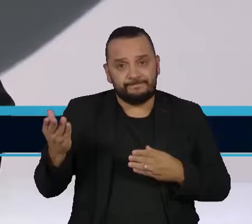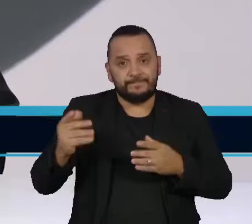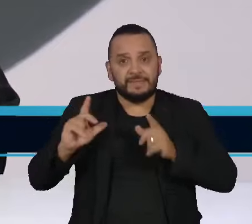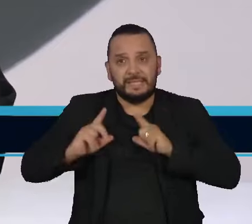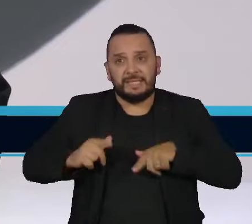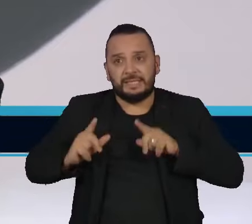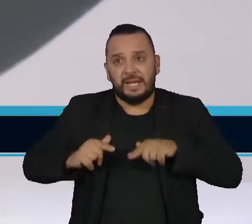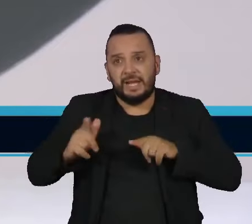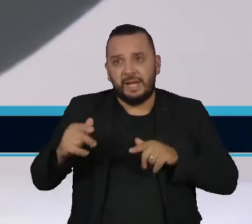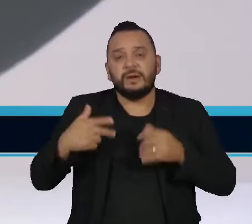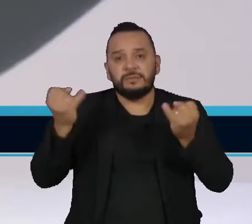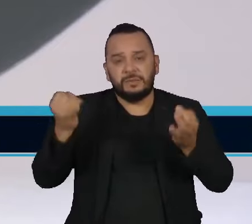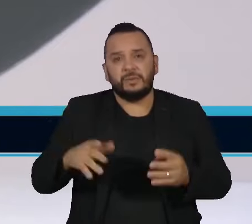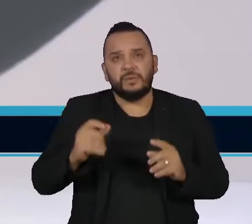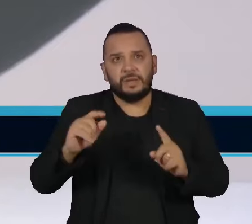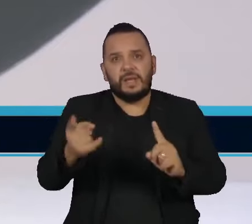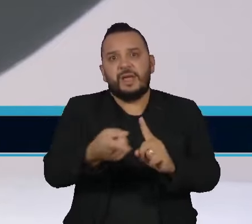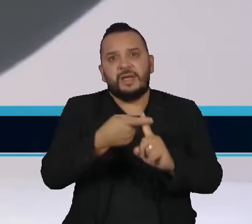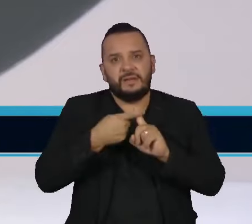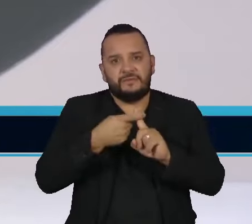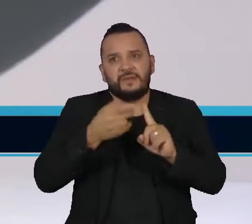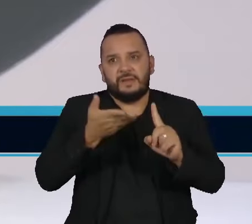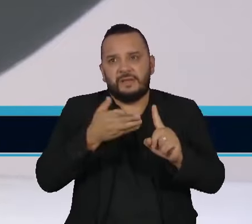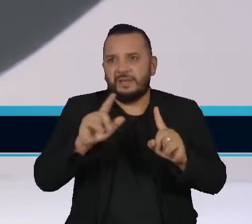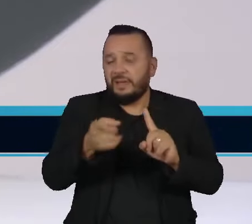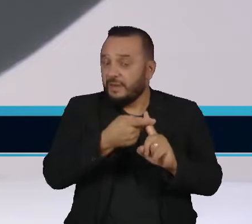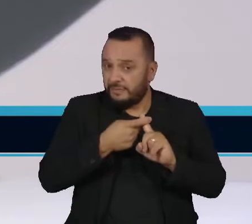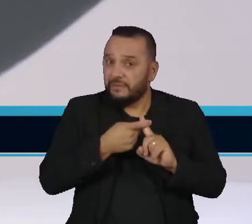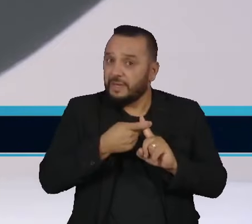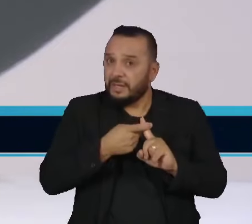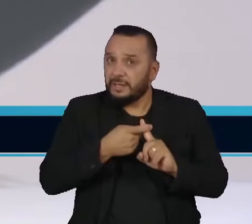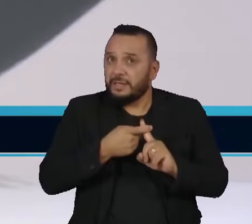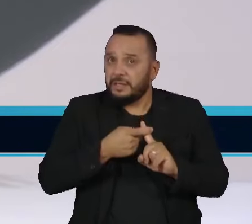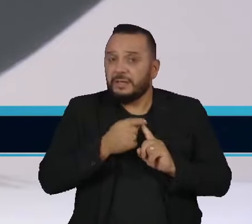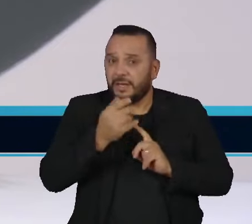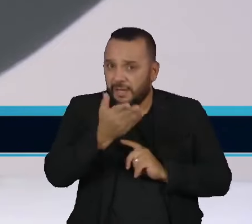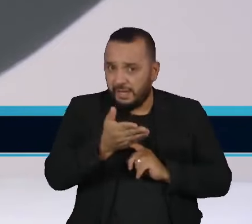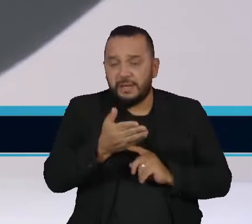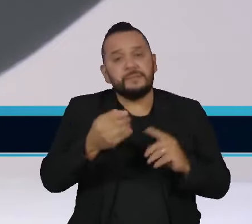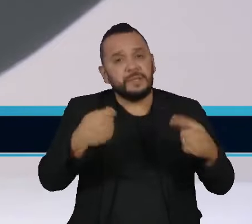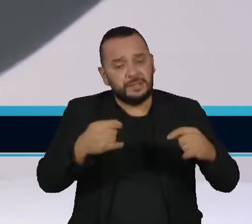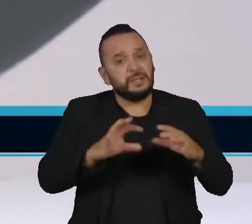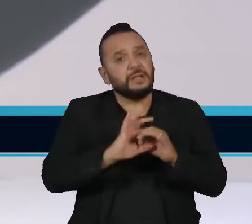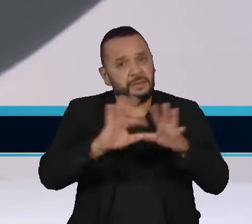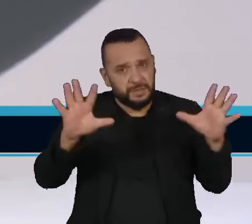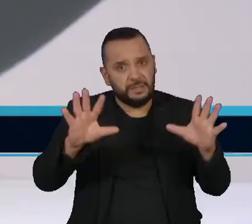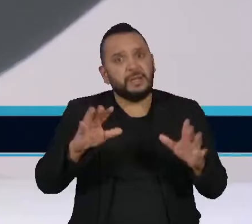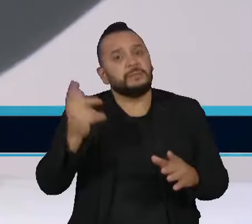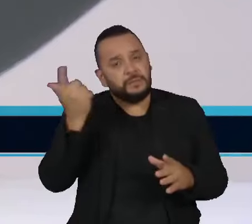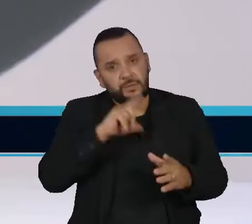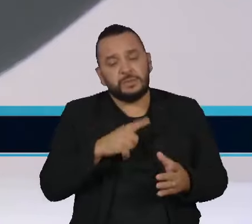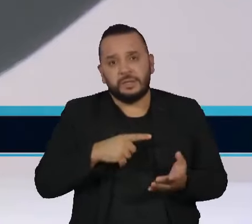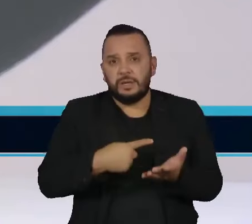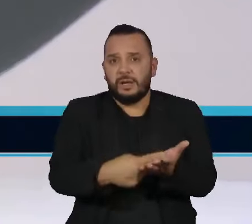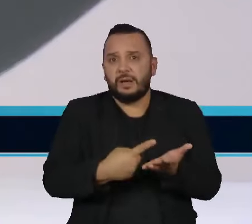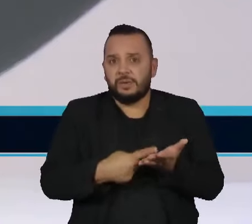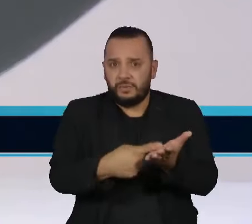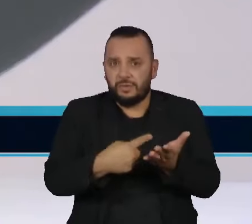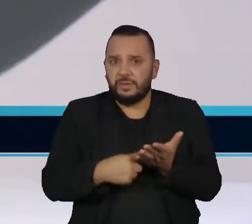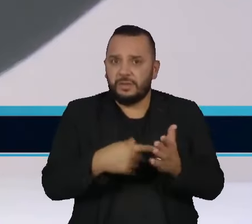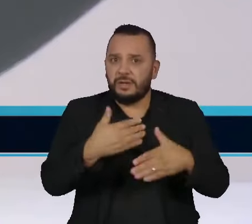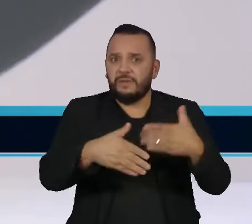os reféns, eles são condição mínimo inicial para conseguir fazer com que as